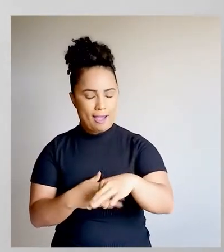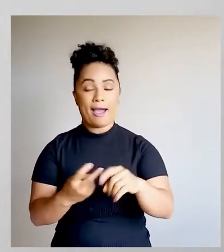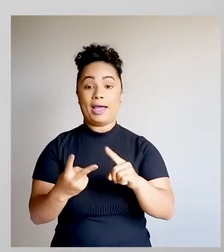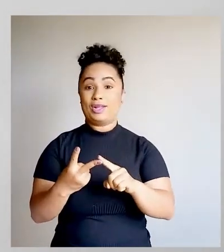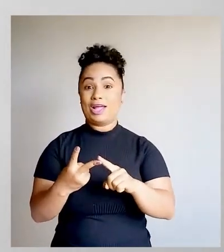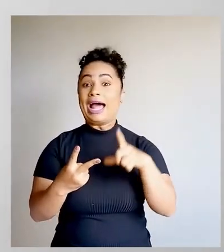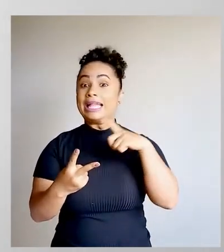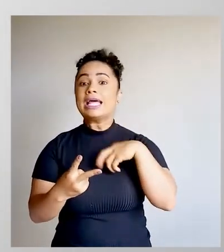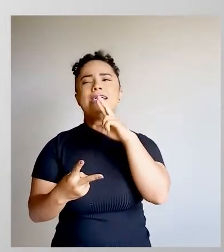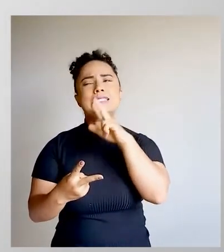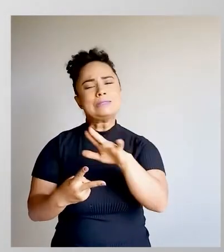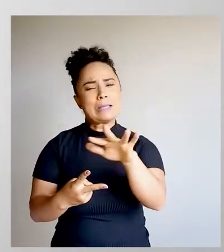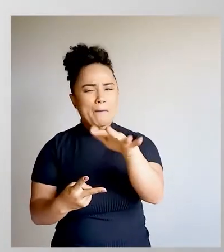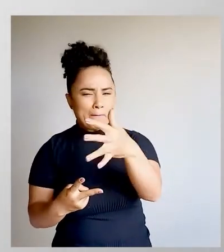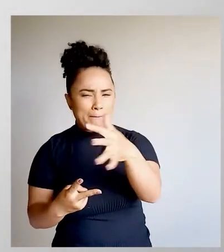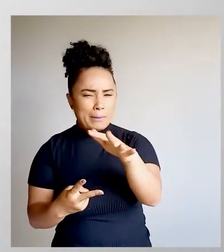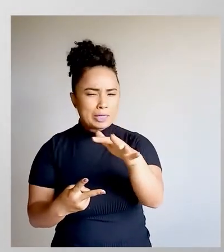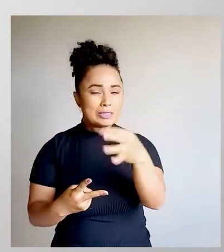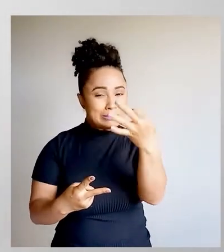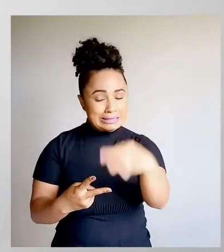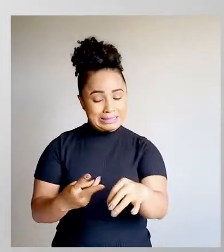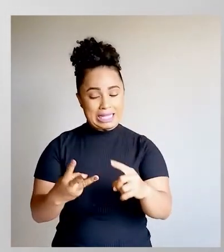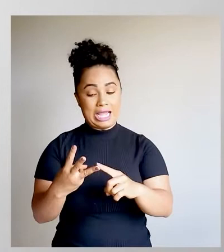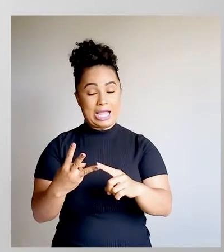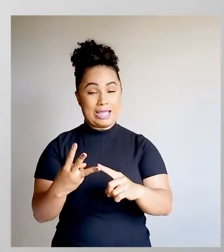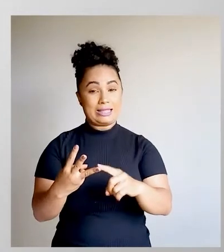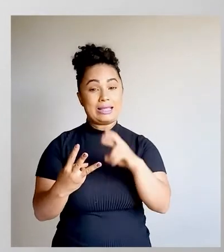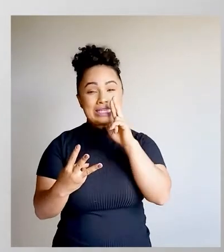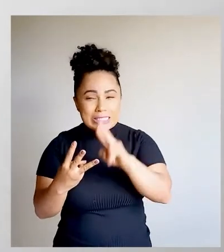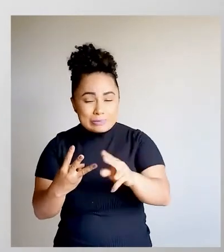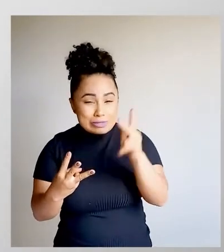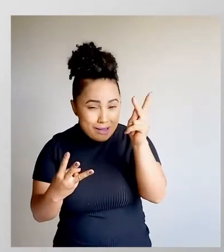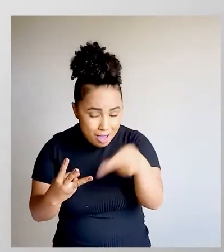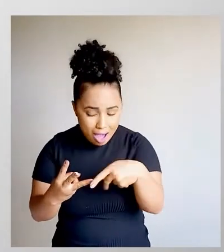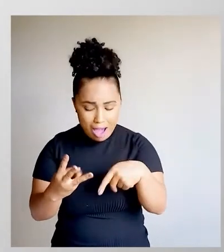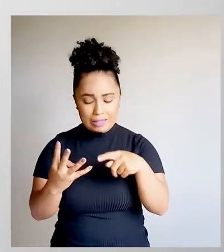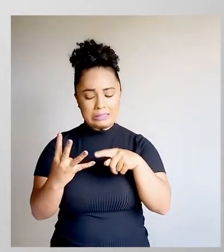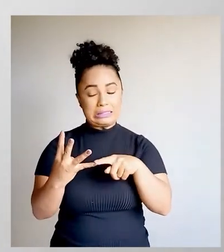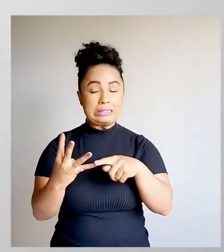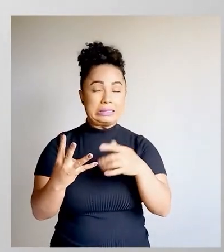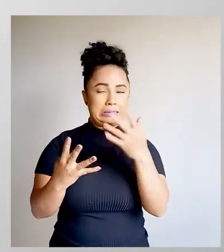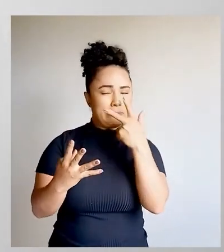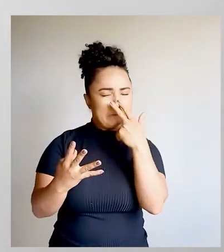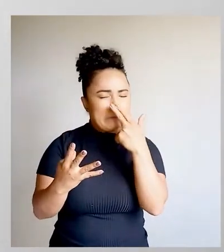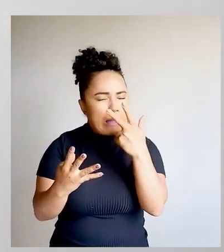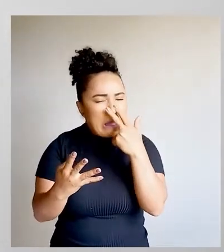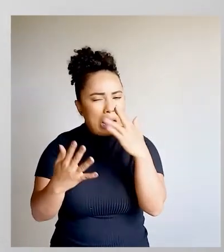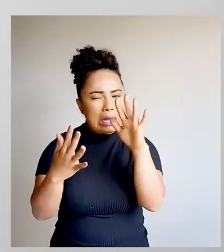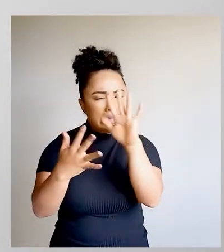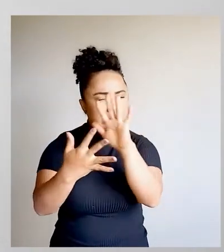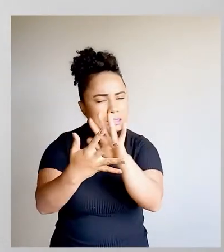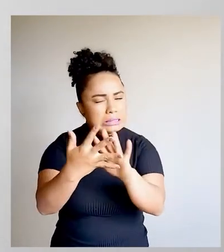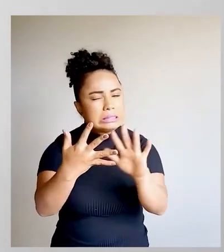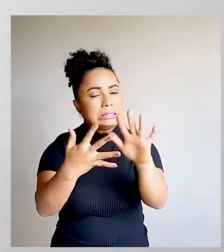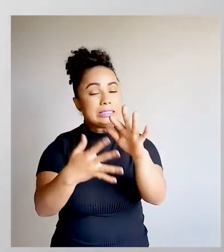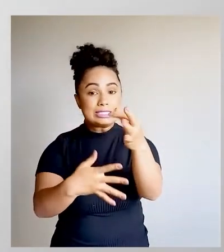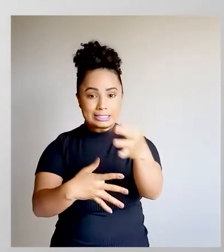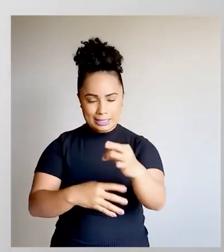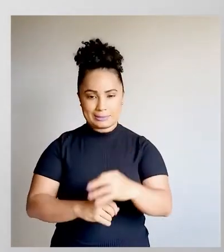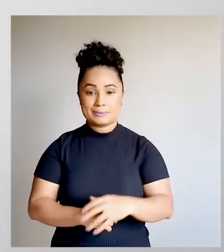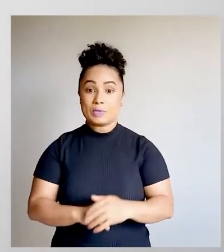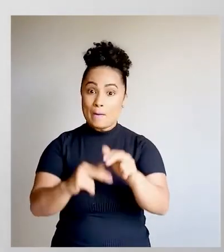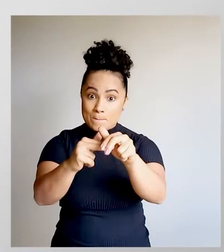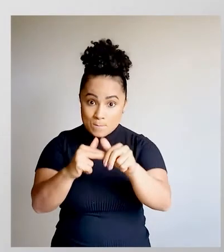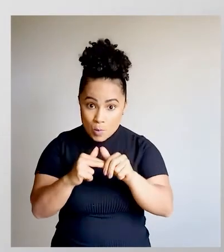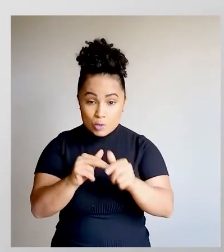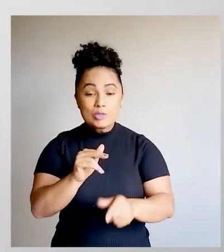totalmente erradas e coloca questões que parecem que estão certas. Então, o que a gente tem que fazer? A gente tem sempre